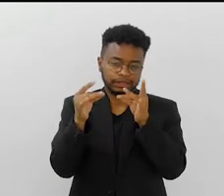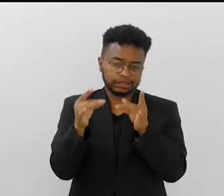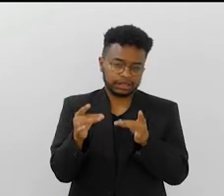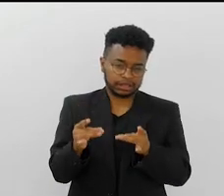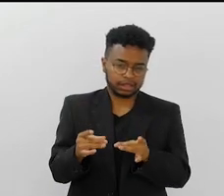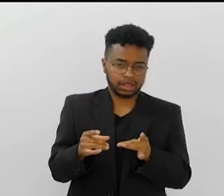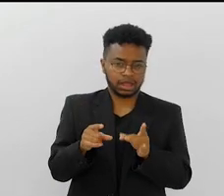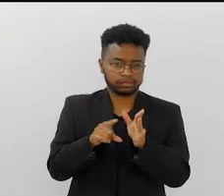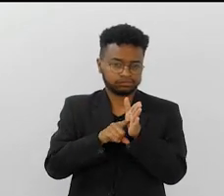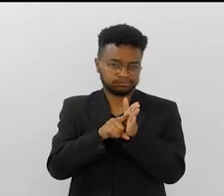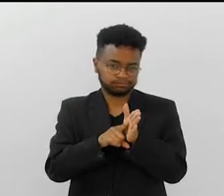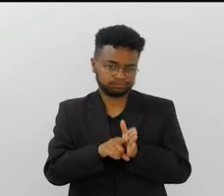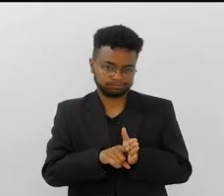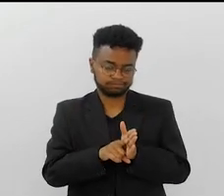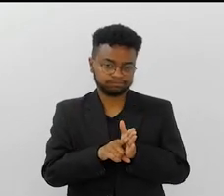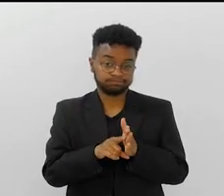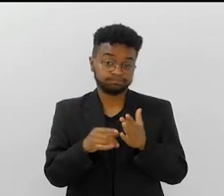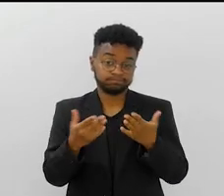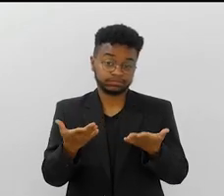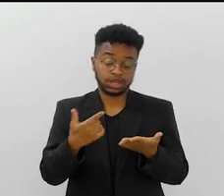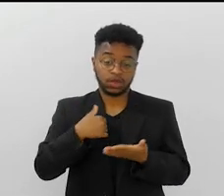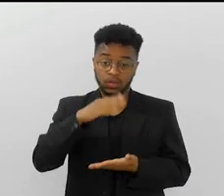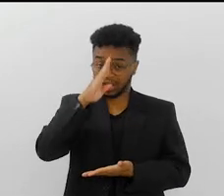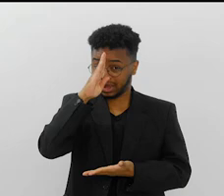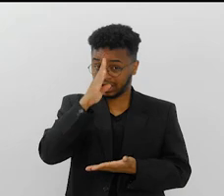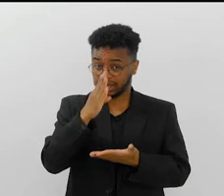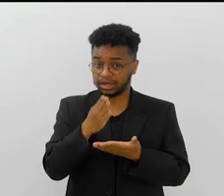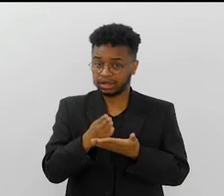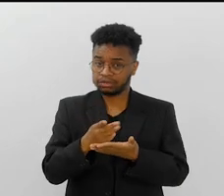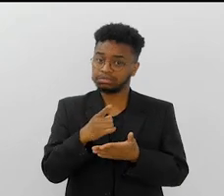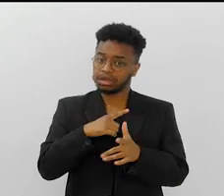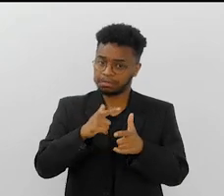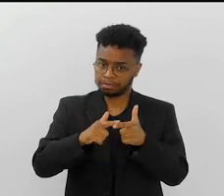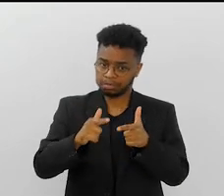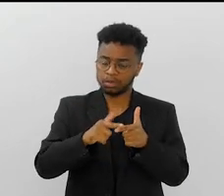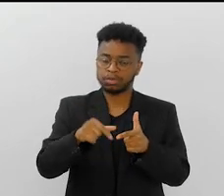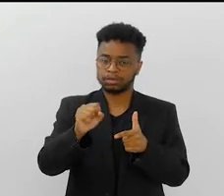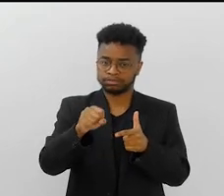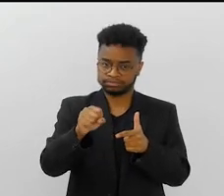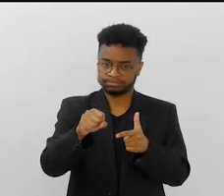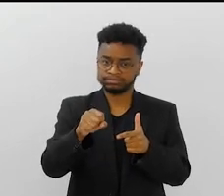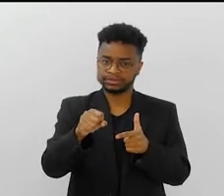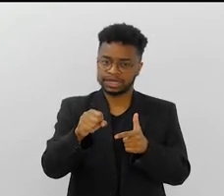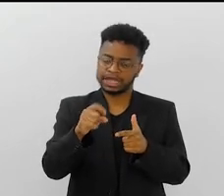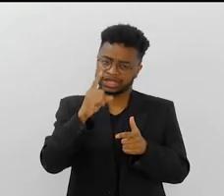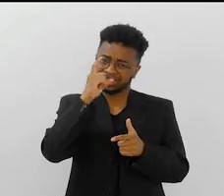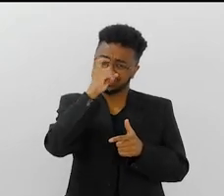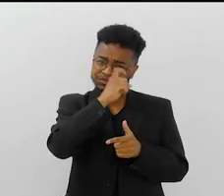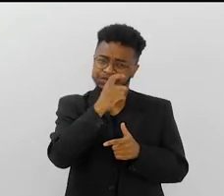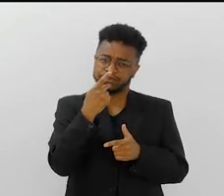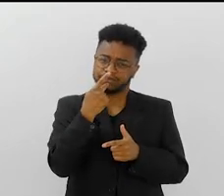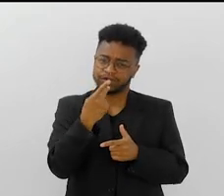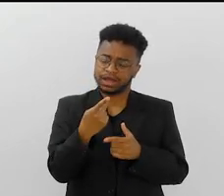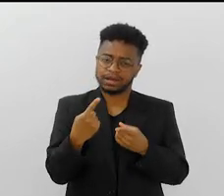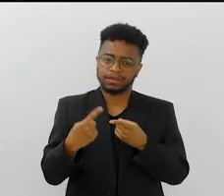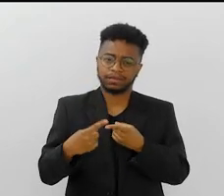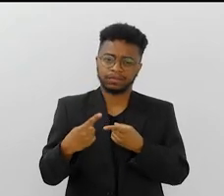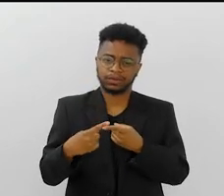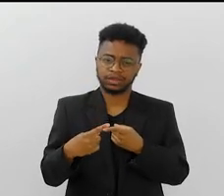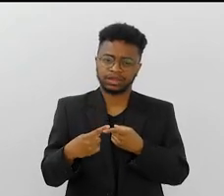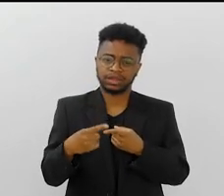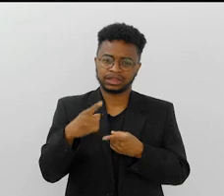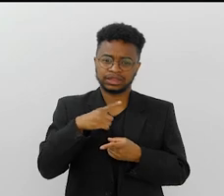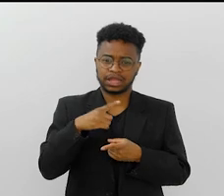muito profunda, né? eu acho que ali havia problemas, é uma coisa muito delicada você lidar